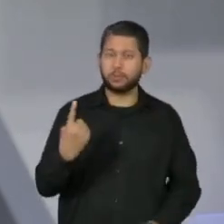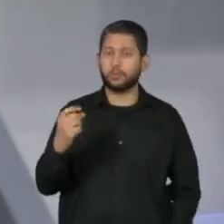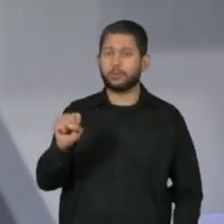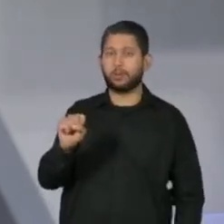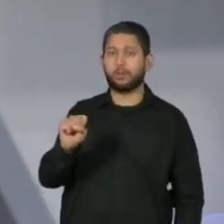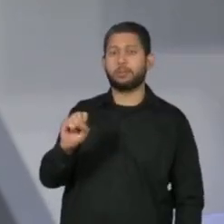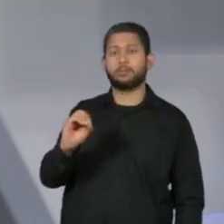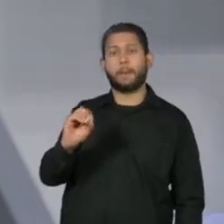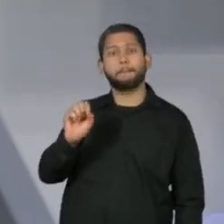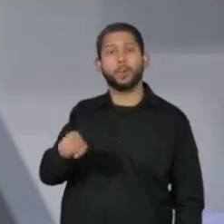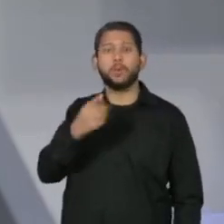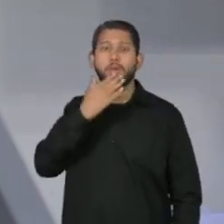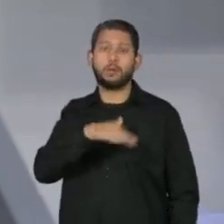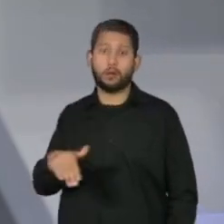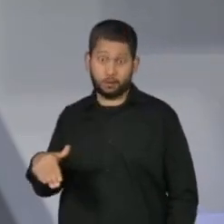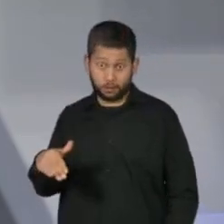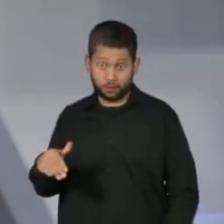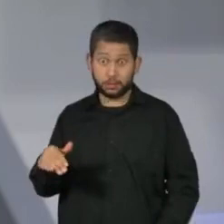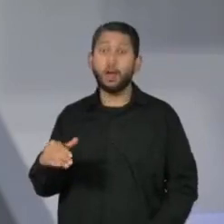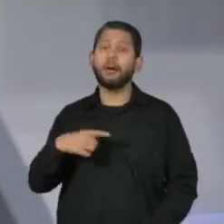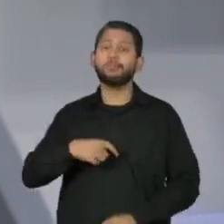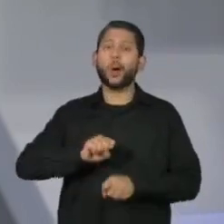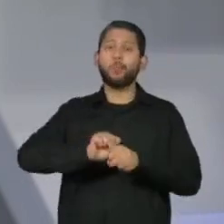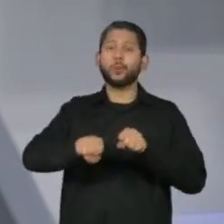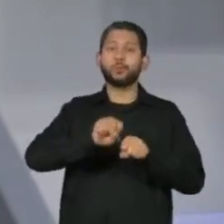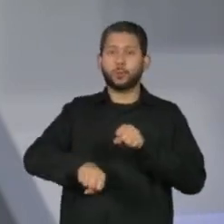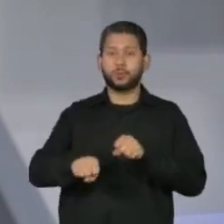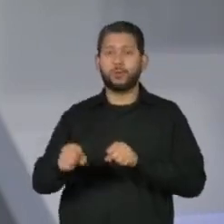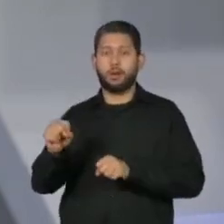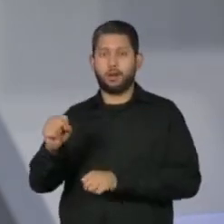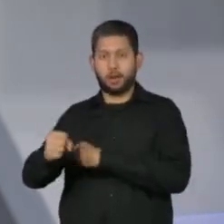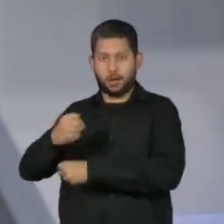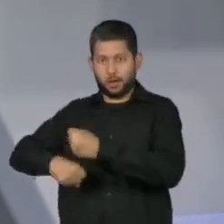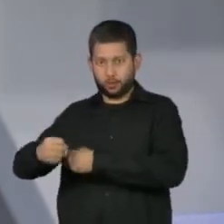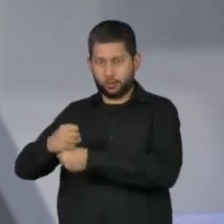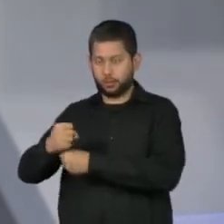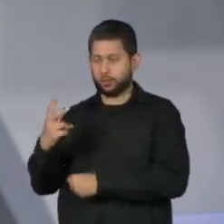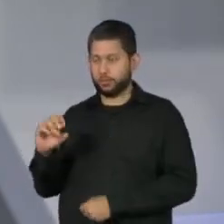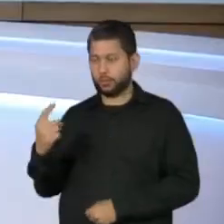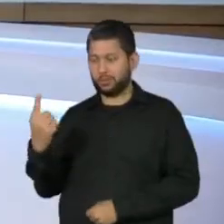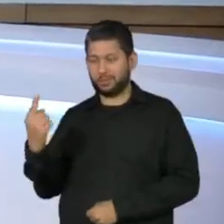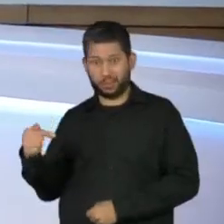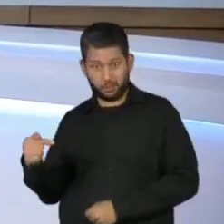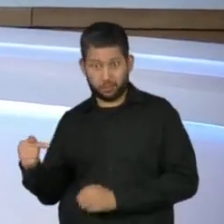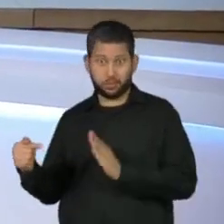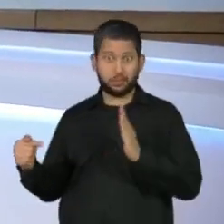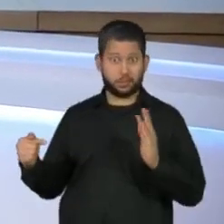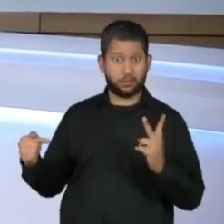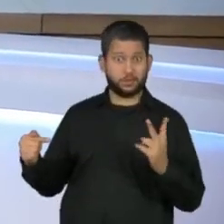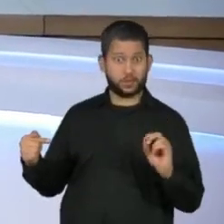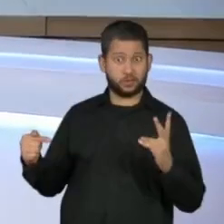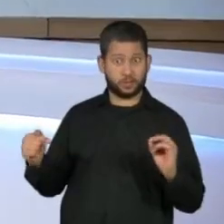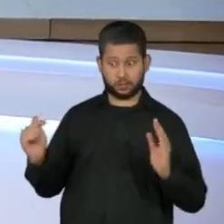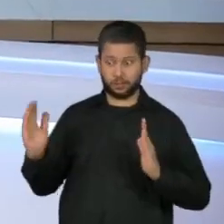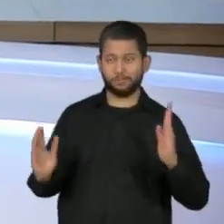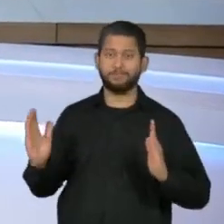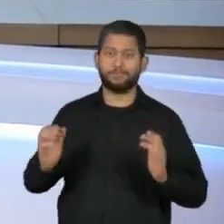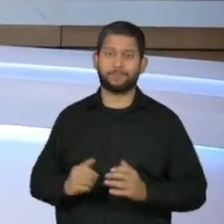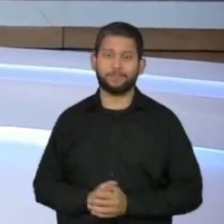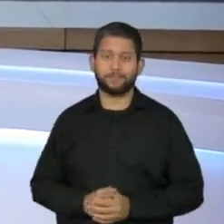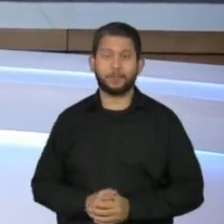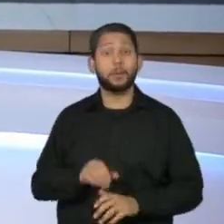adolescentes foram vítimas de violência sexual entre 2017 e 2020. A organização Plan